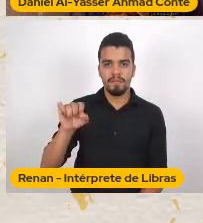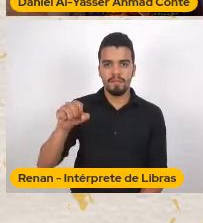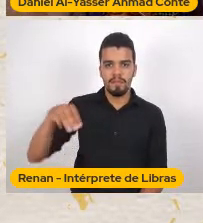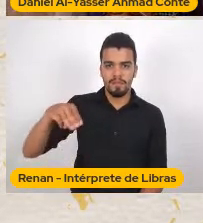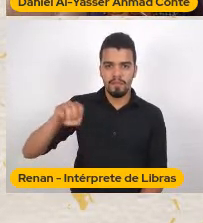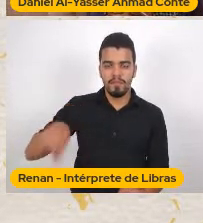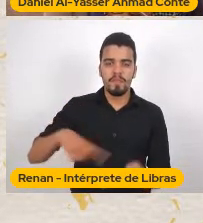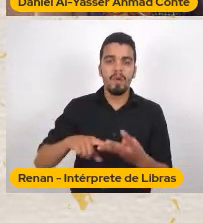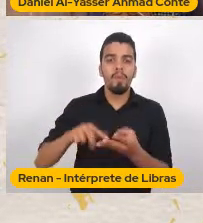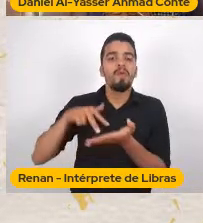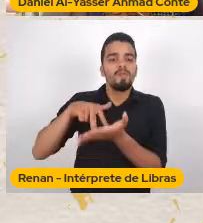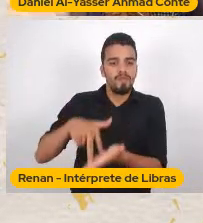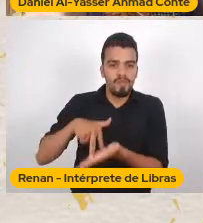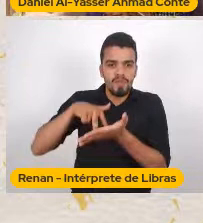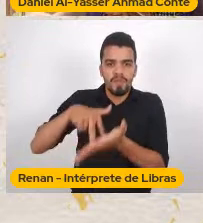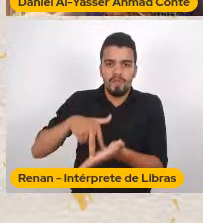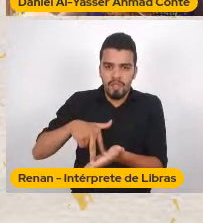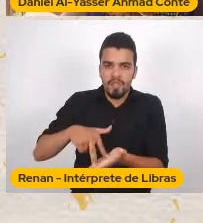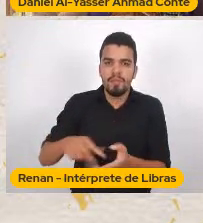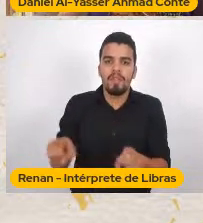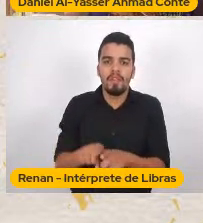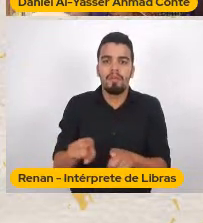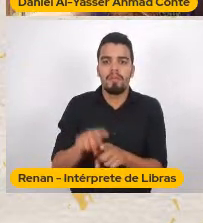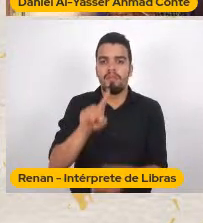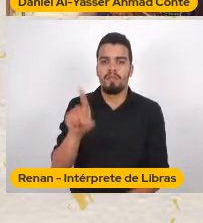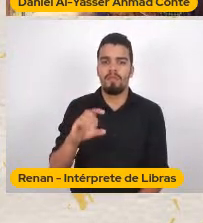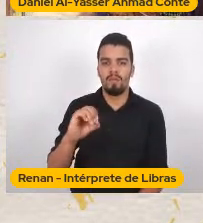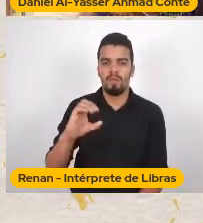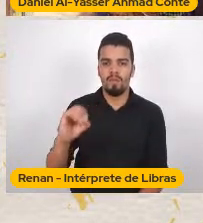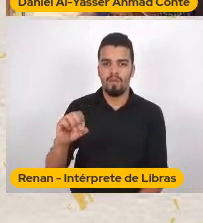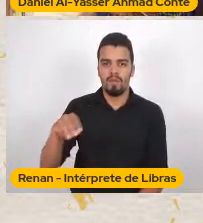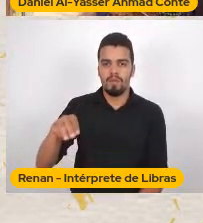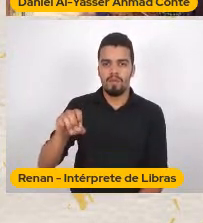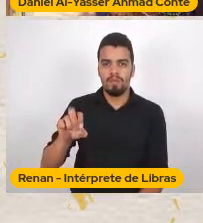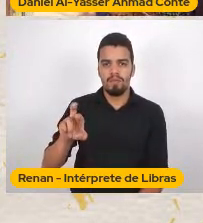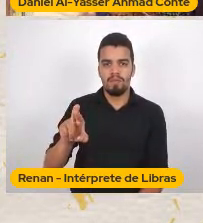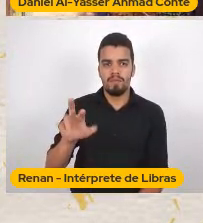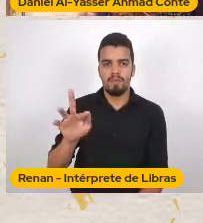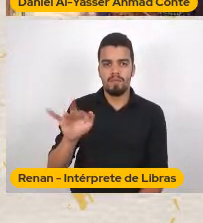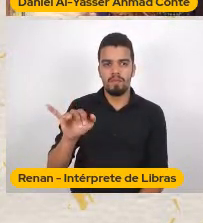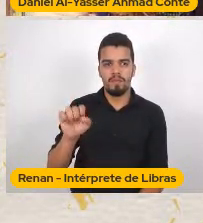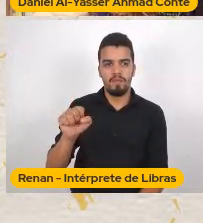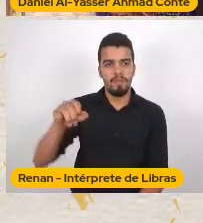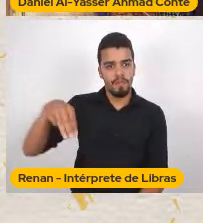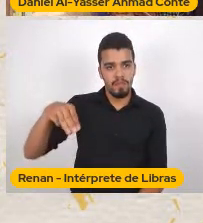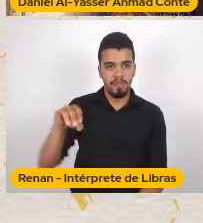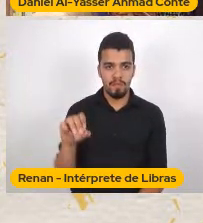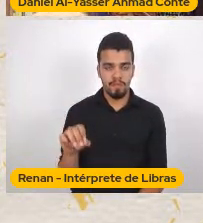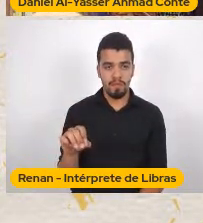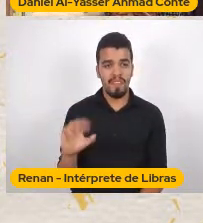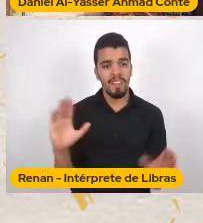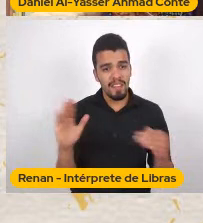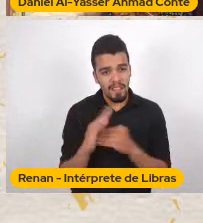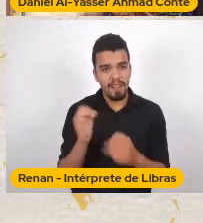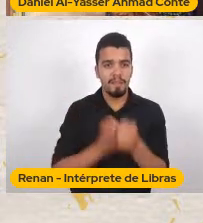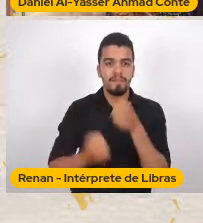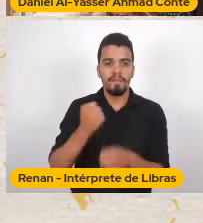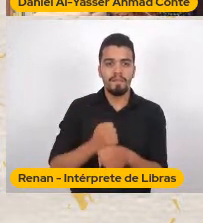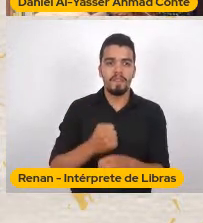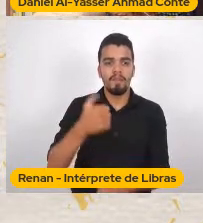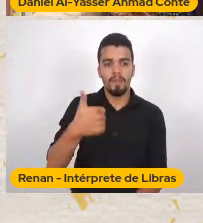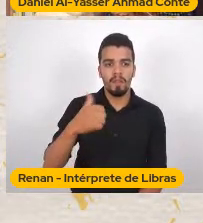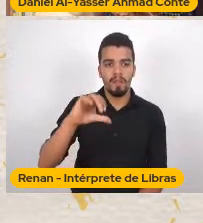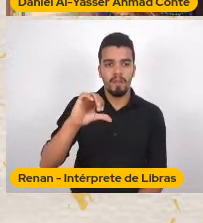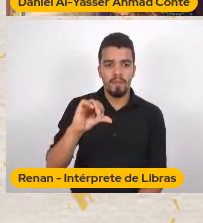Vai dominar Nossa literatura E as nossas artes Gente Até 1920 Até 1920